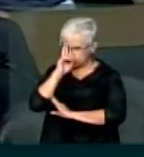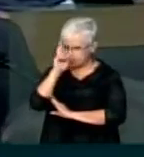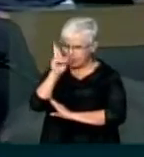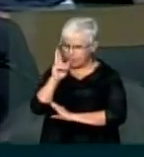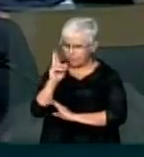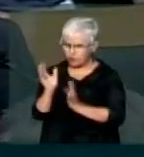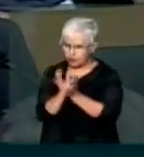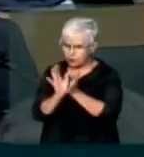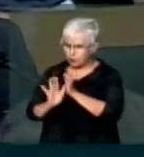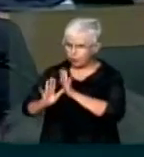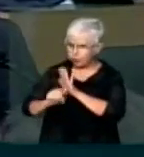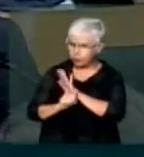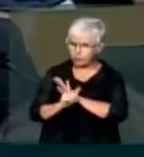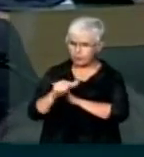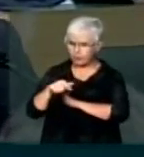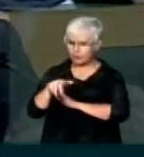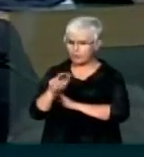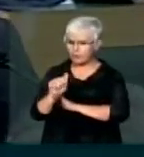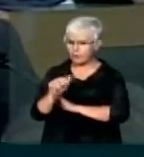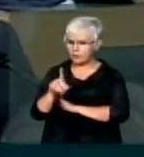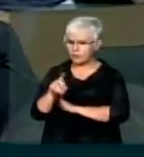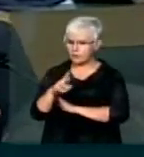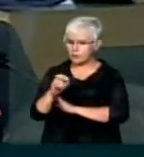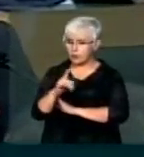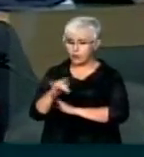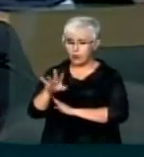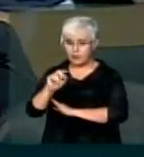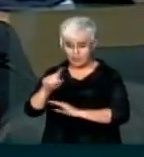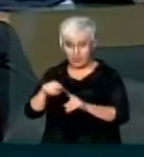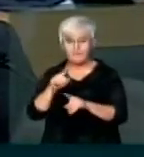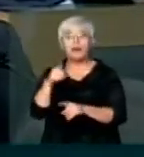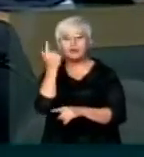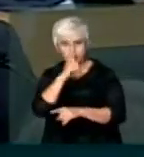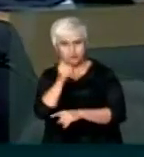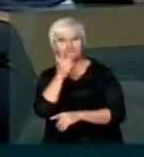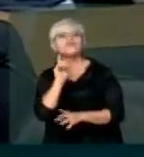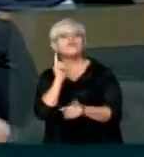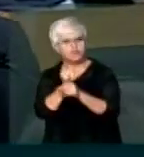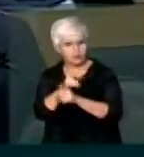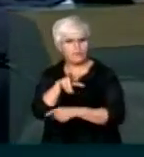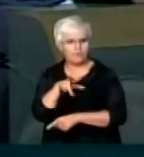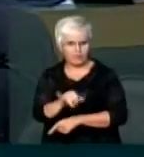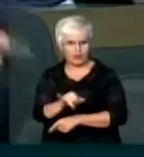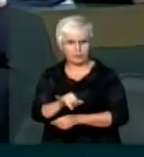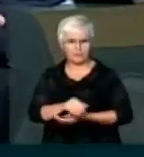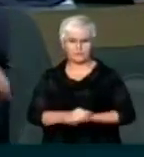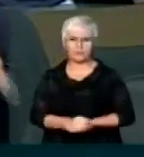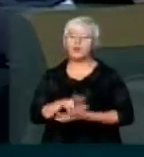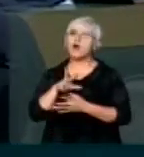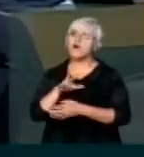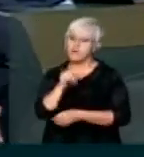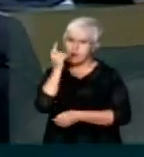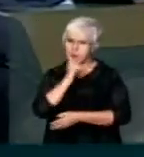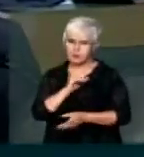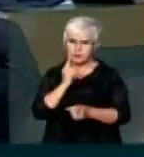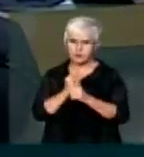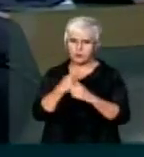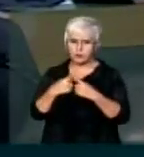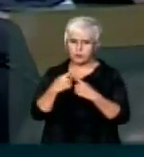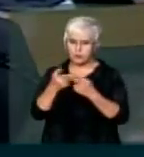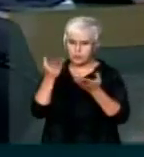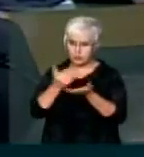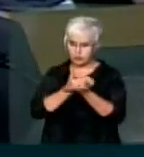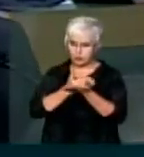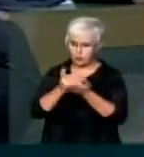Nós não chegamos ao chefe da quadrilha. E vamos chegar. Vamos chegar. Vamos chegar porque isso foi montado no